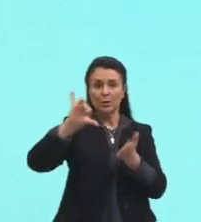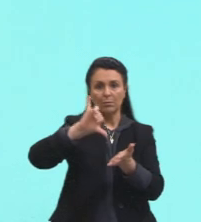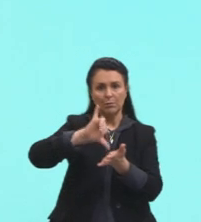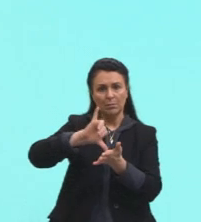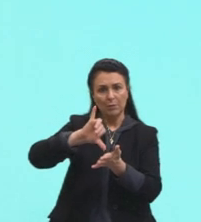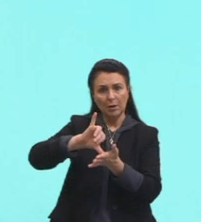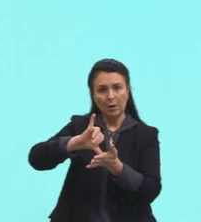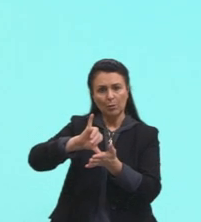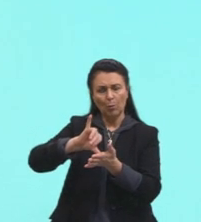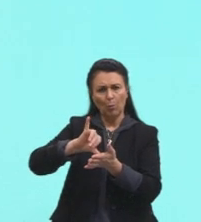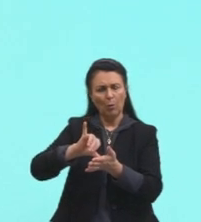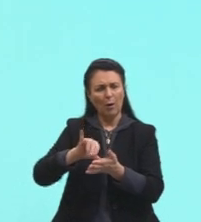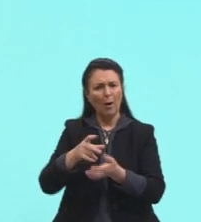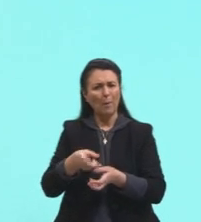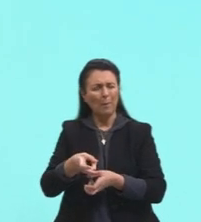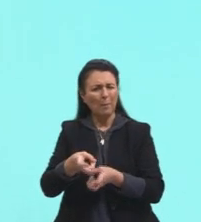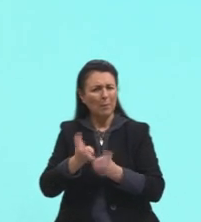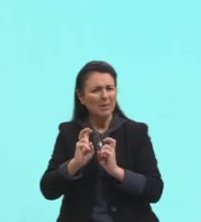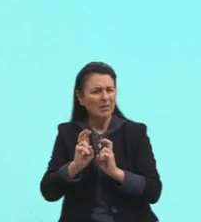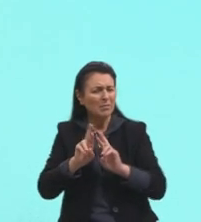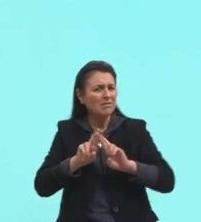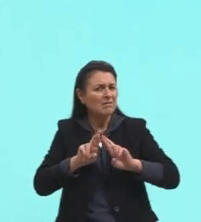tu tem uma diferença enorme